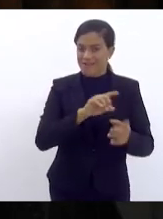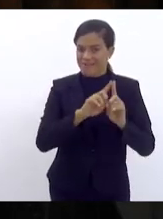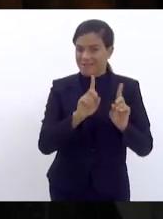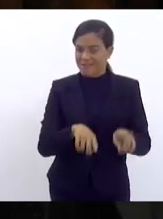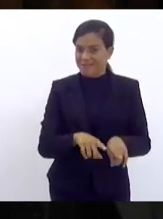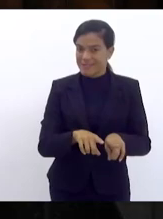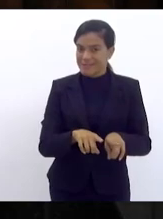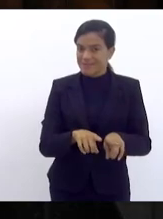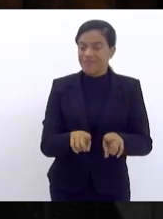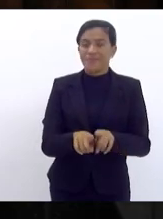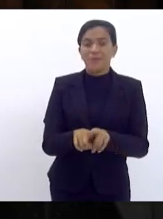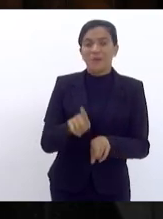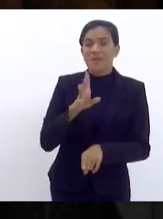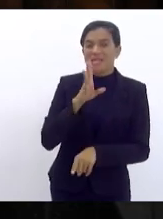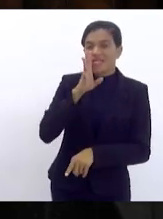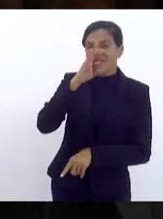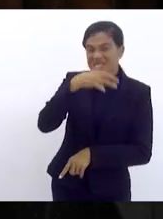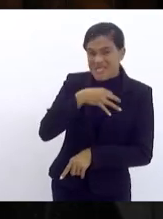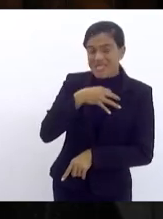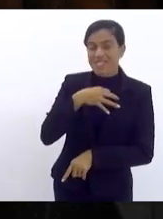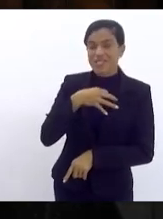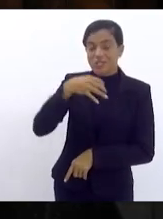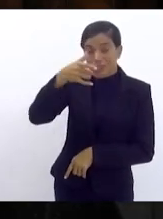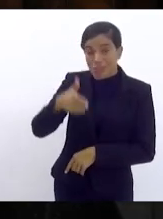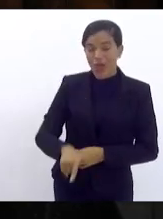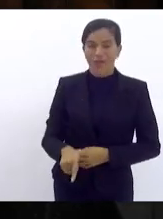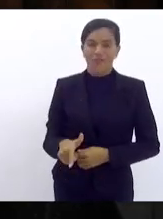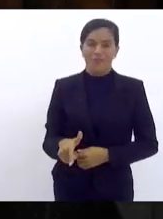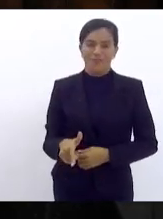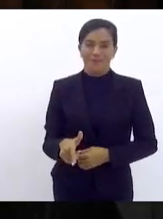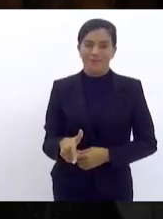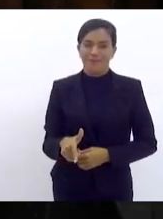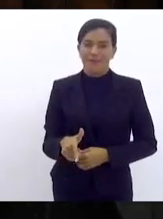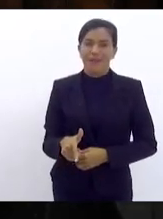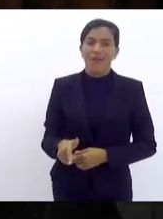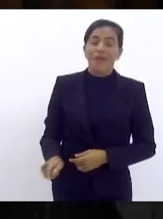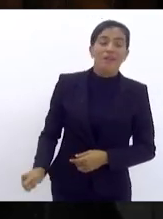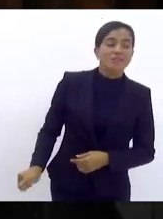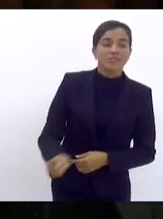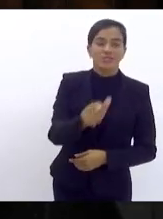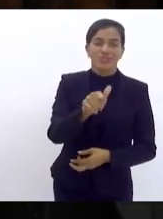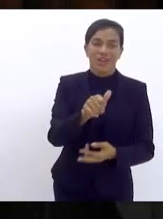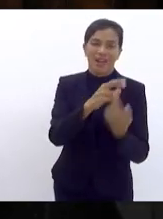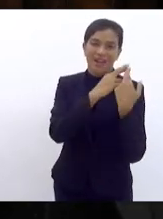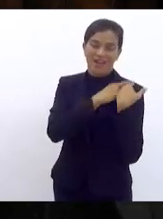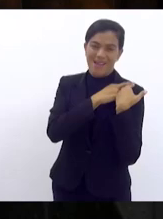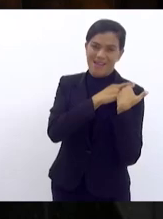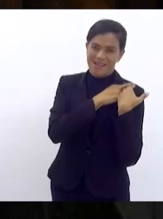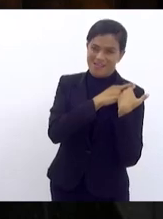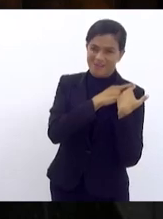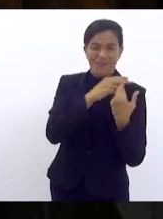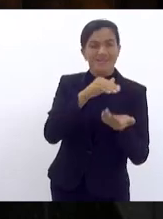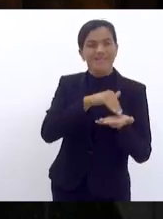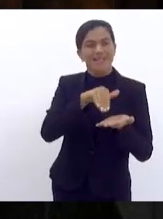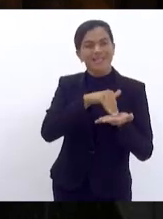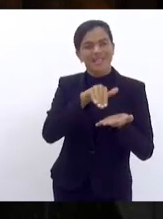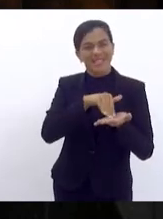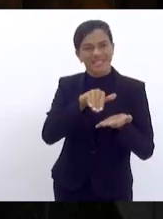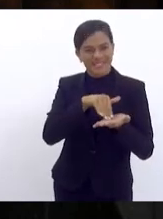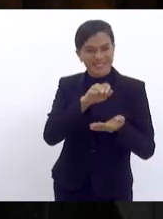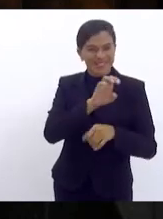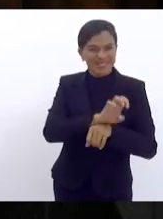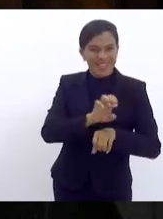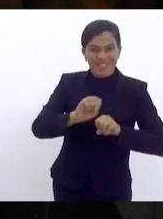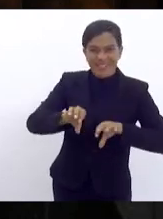deliberada e mais uma vez irresponsável em jogar uma responsabilidade para a Secretaria de Estado de